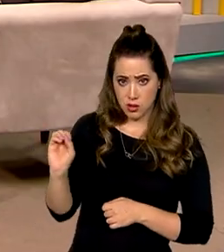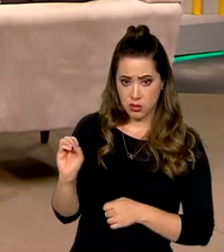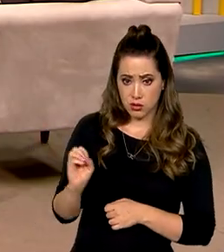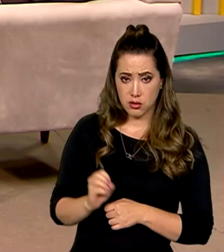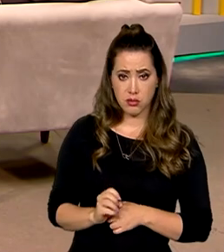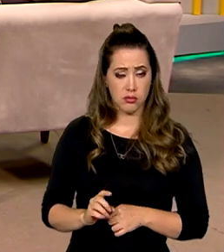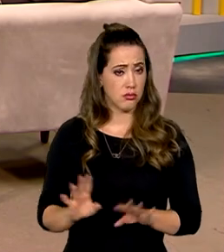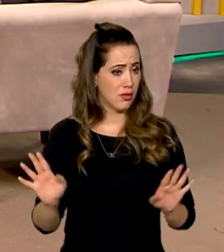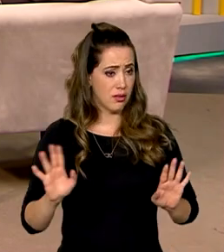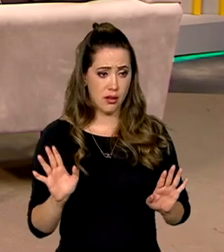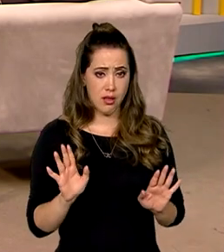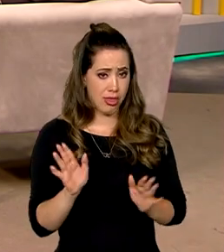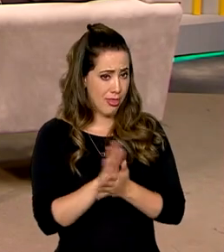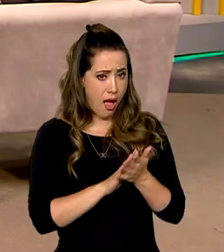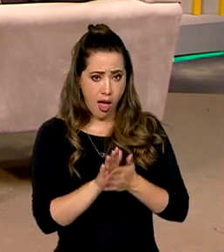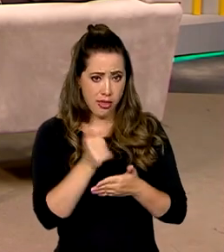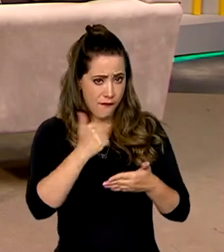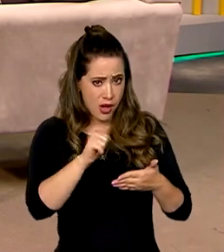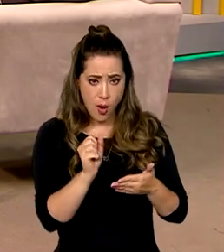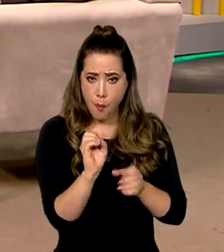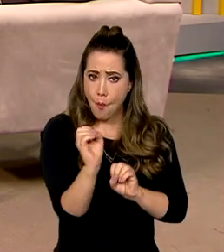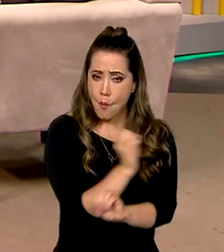não. Não analisadas.